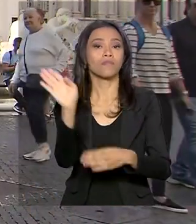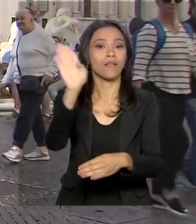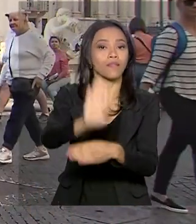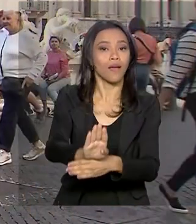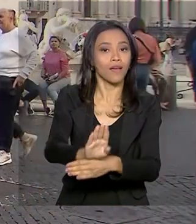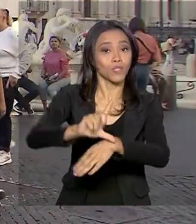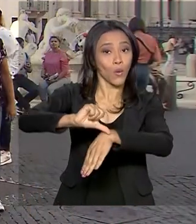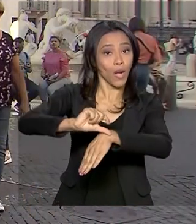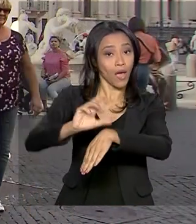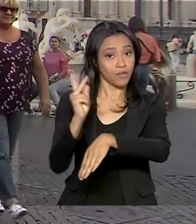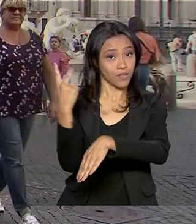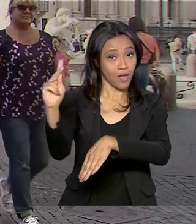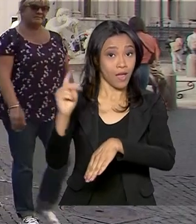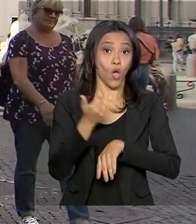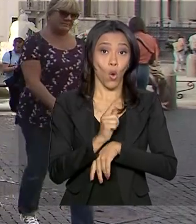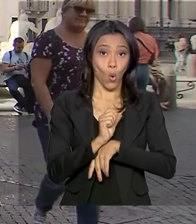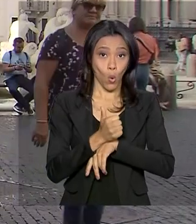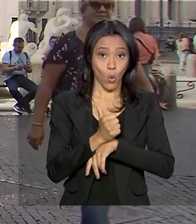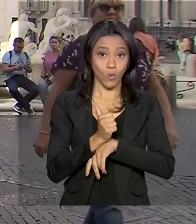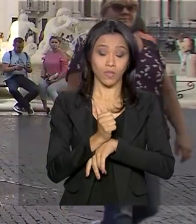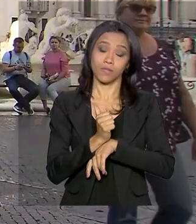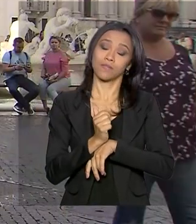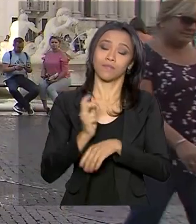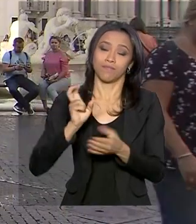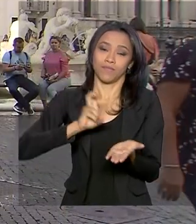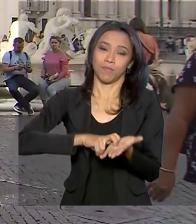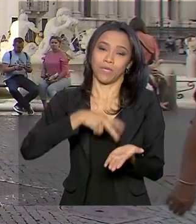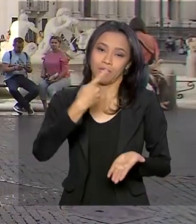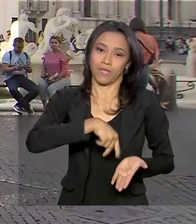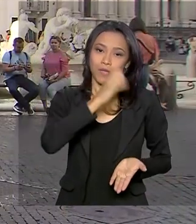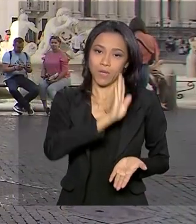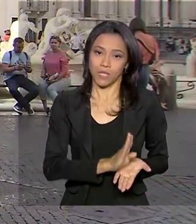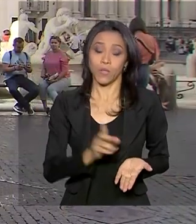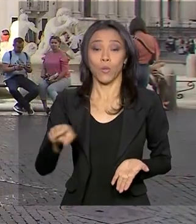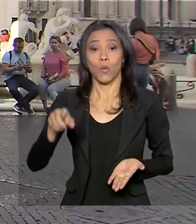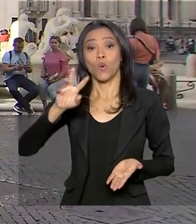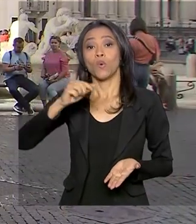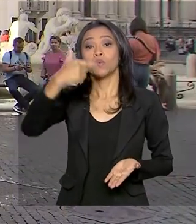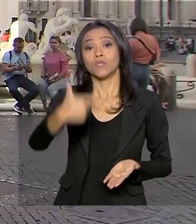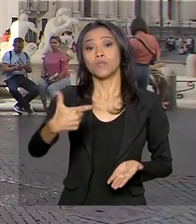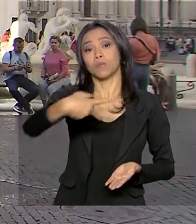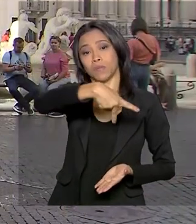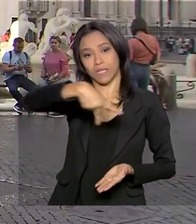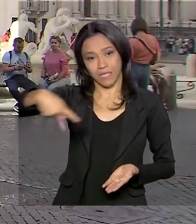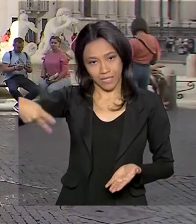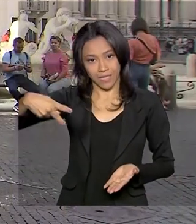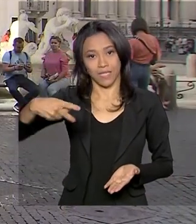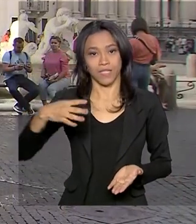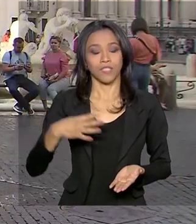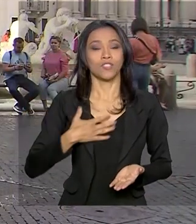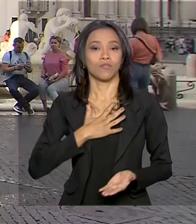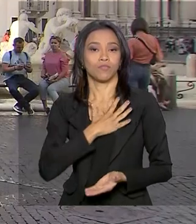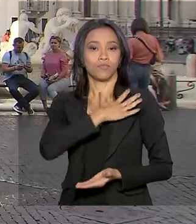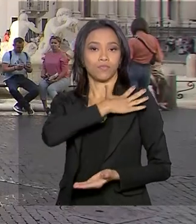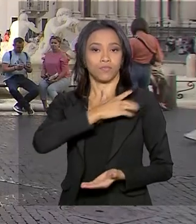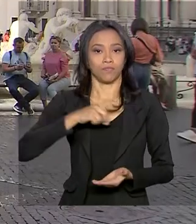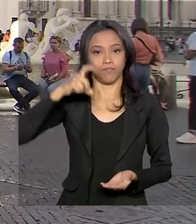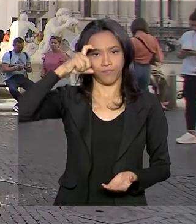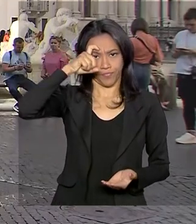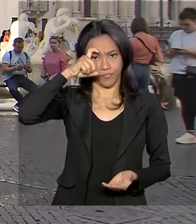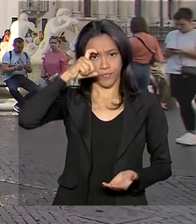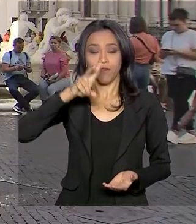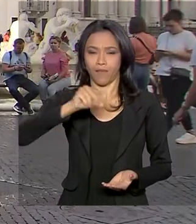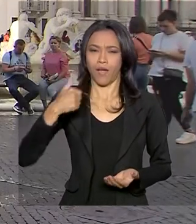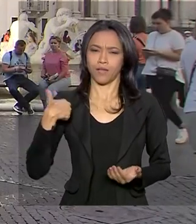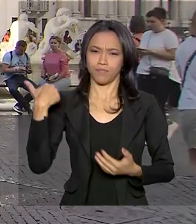local, portanto 11 horas no Brasil, o vice-presidente Hamilton Mourão vai falar com a imprensa sobre a agenda oficial aqui na